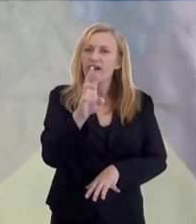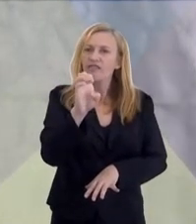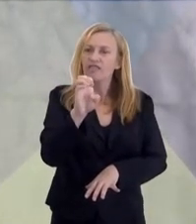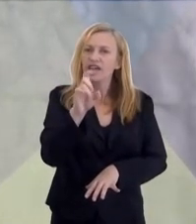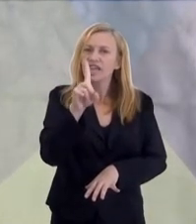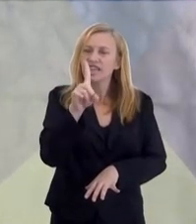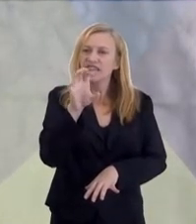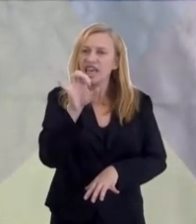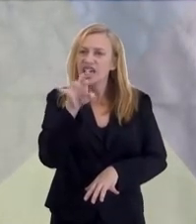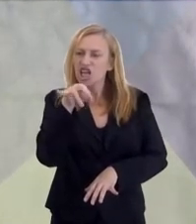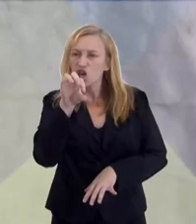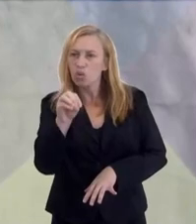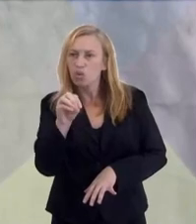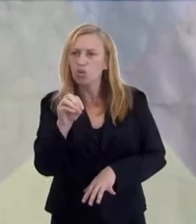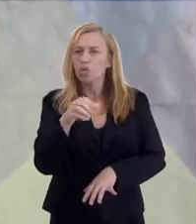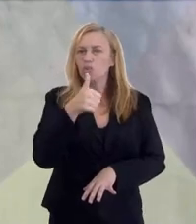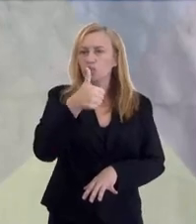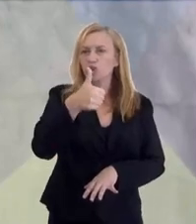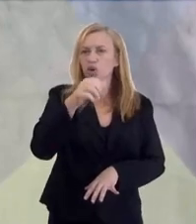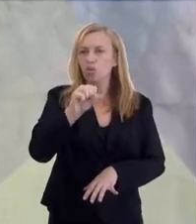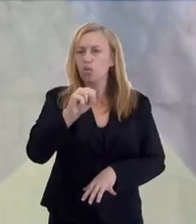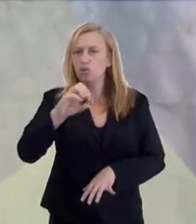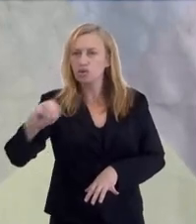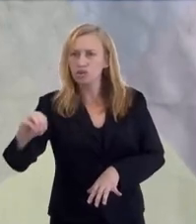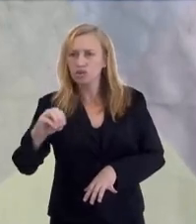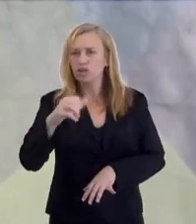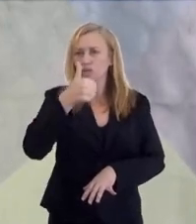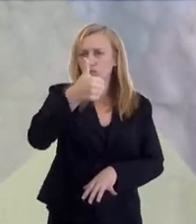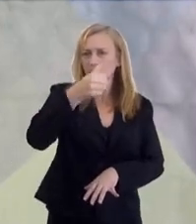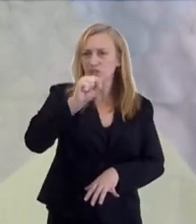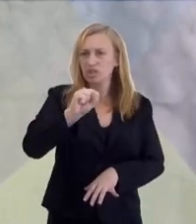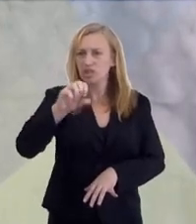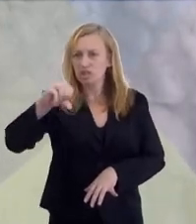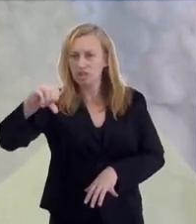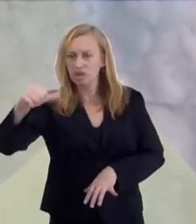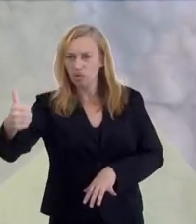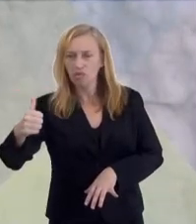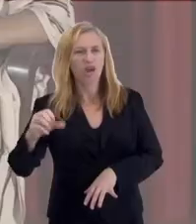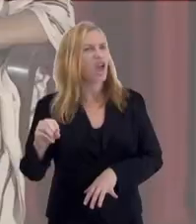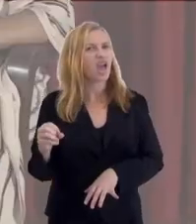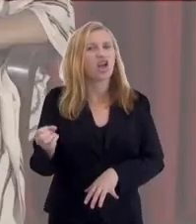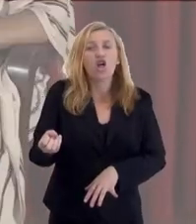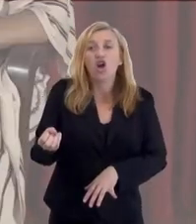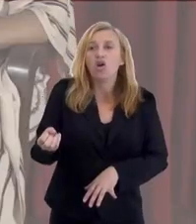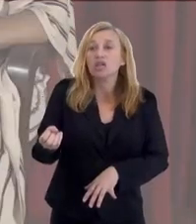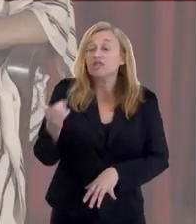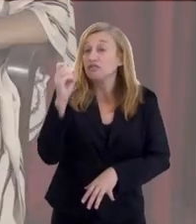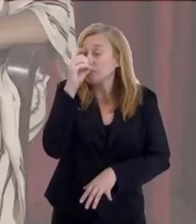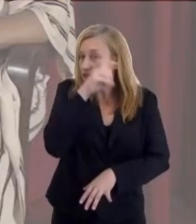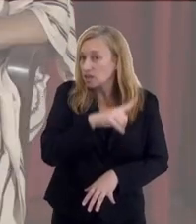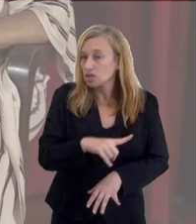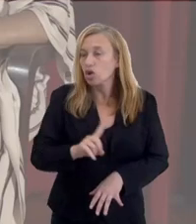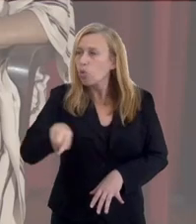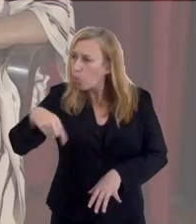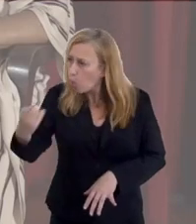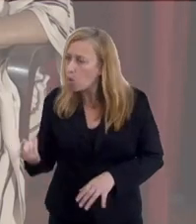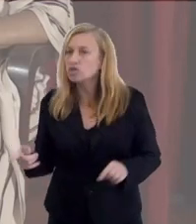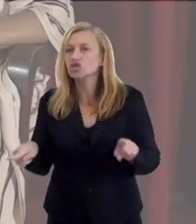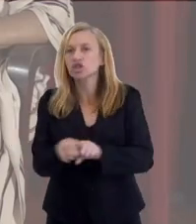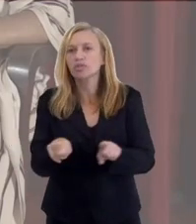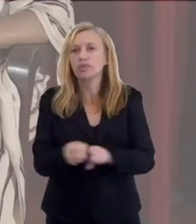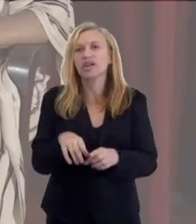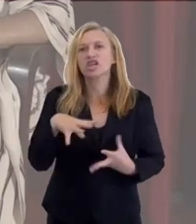Frederico Júnior. lá para 1800, 1889. Não, é raro mesmo. É raro.